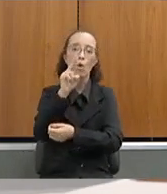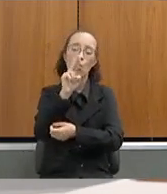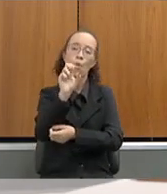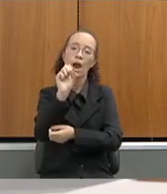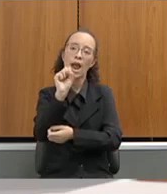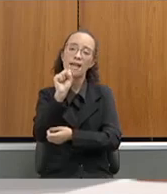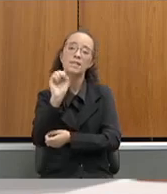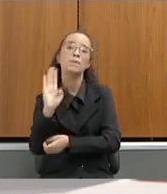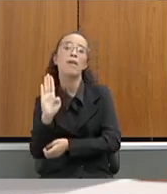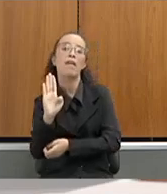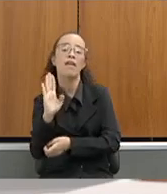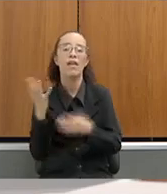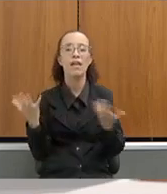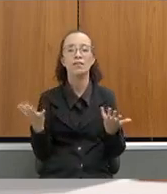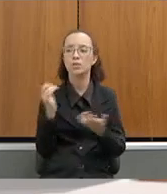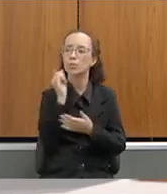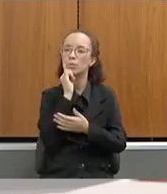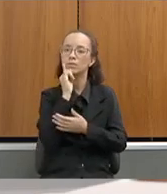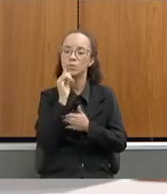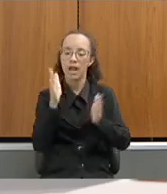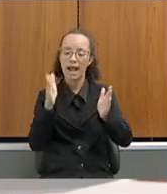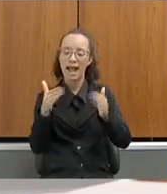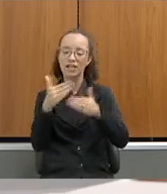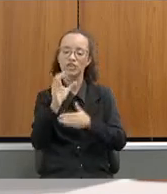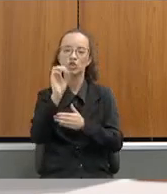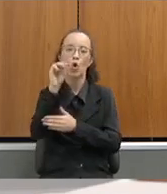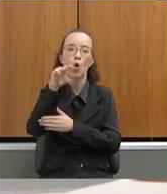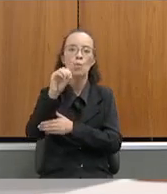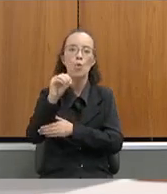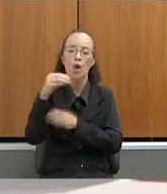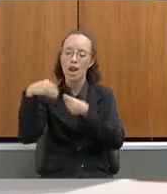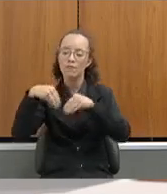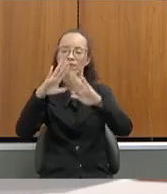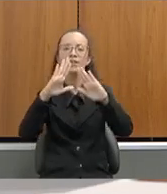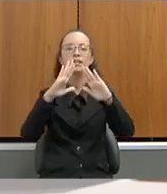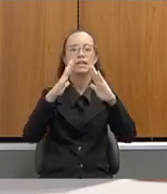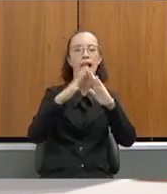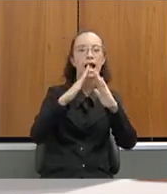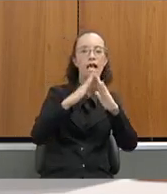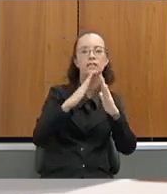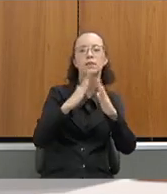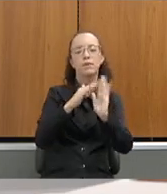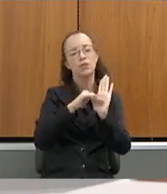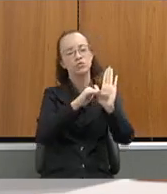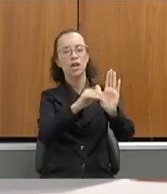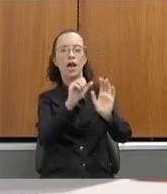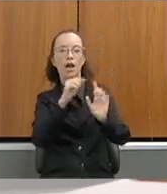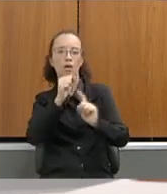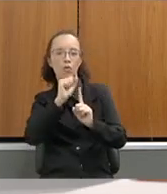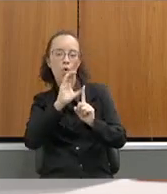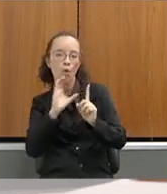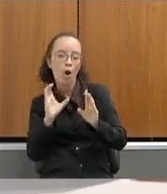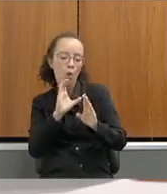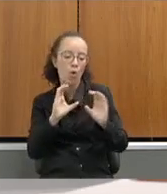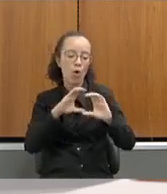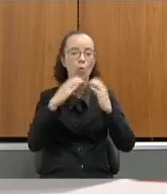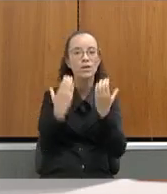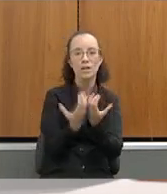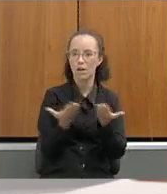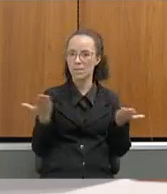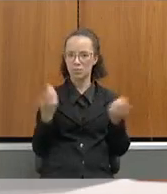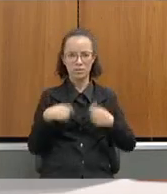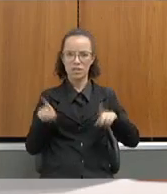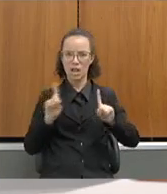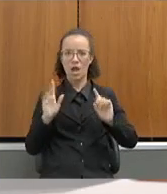homo e ia para casa para poder ajudar a comunidade. Hoje nós vamos ter o tanquinho na escola.